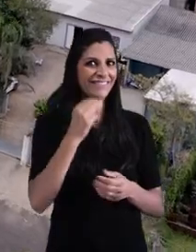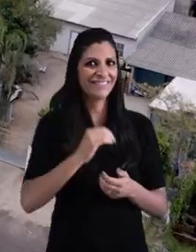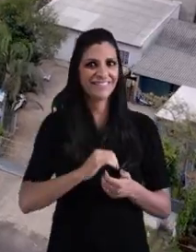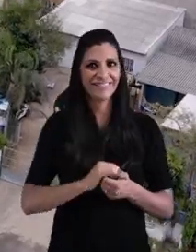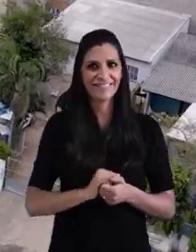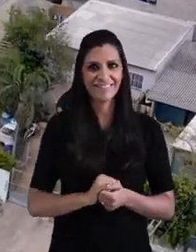Manuela. Manuela. Manuela.